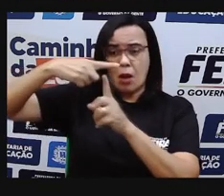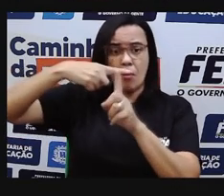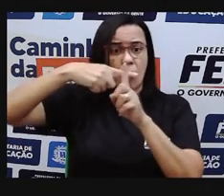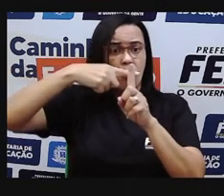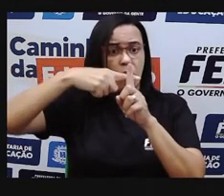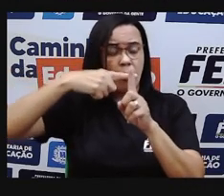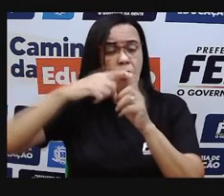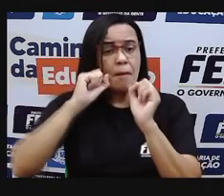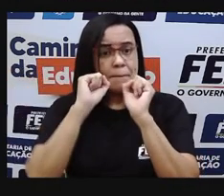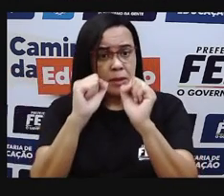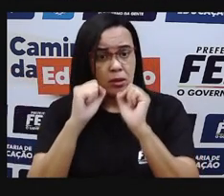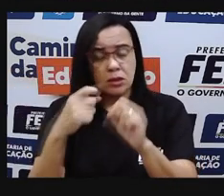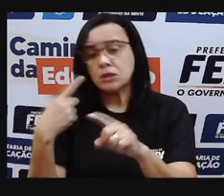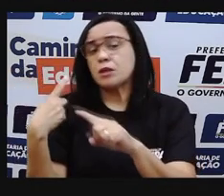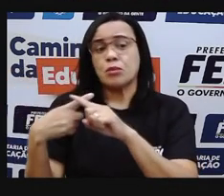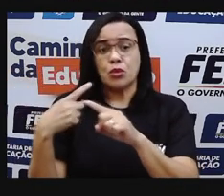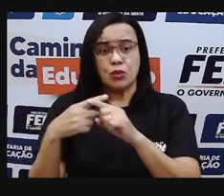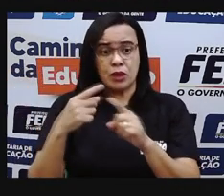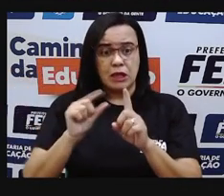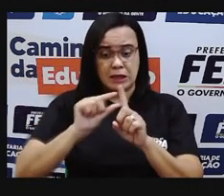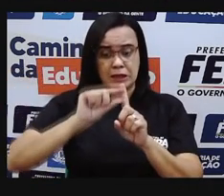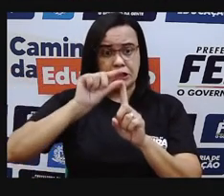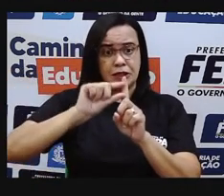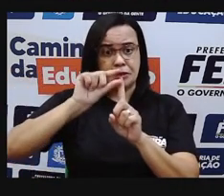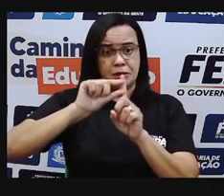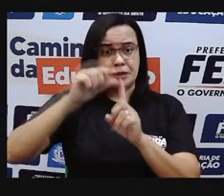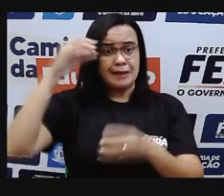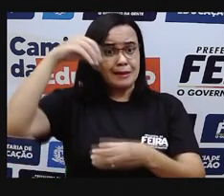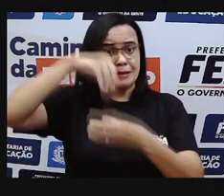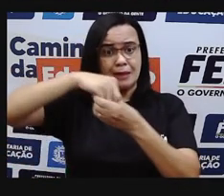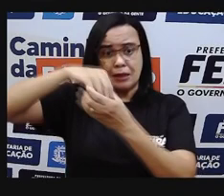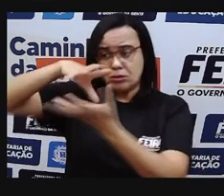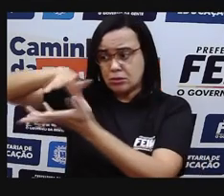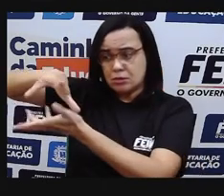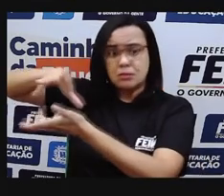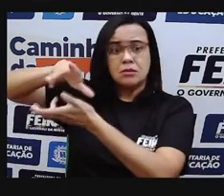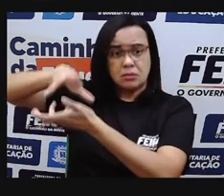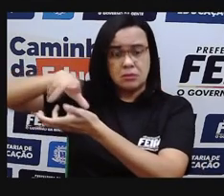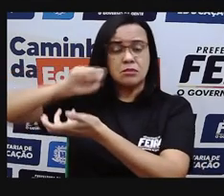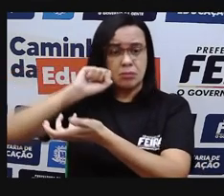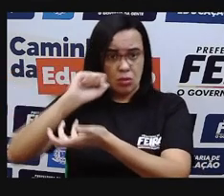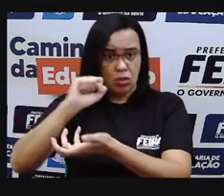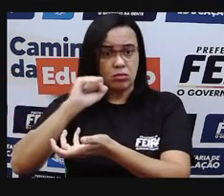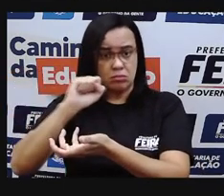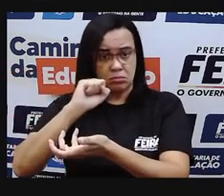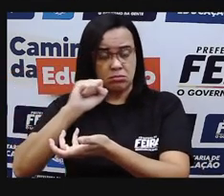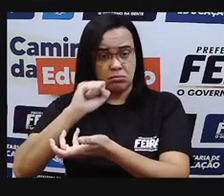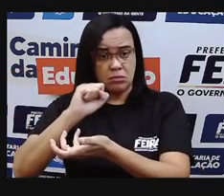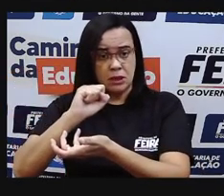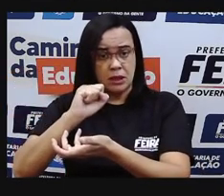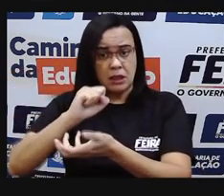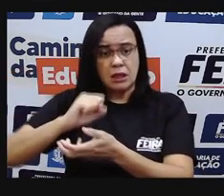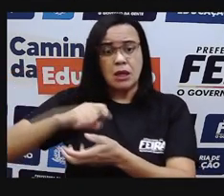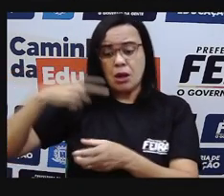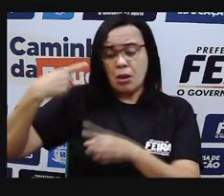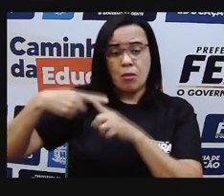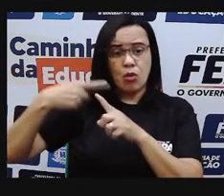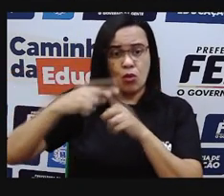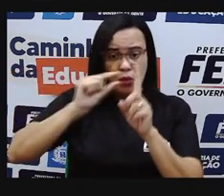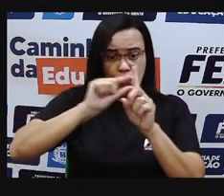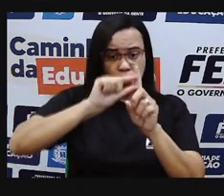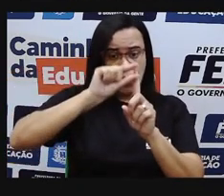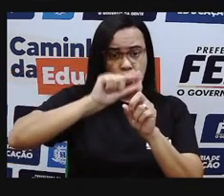aumento da temperatura da Terra pela retenção do calor por certos gases atmosféricos.